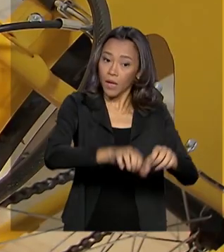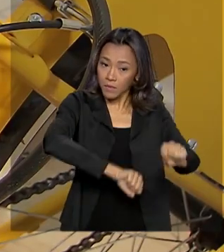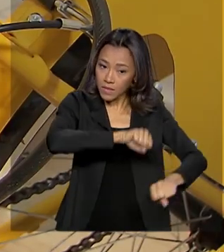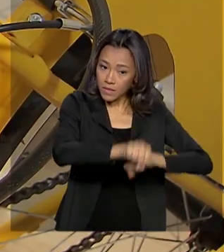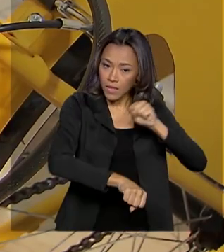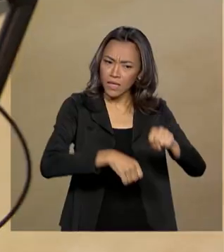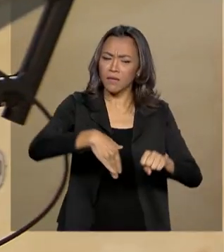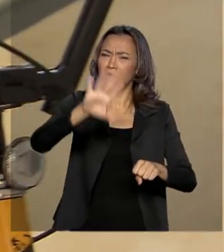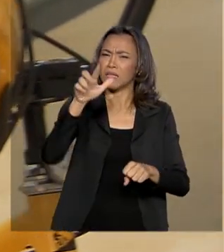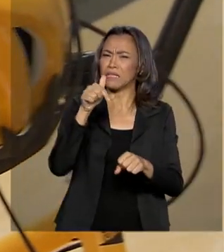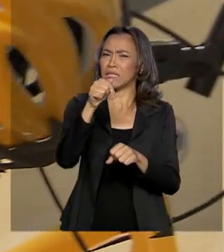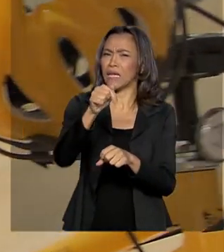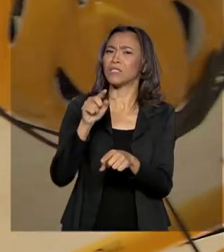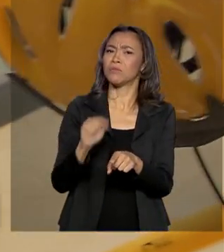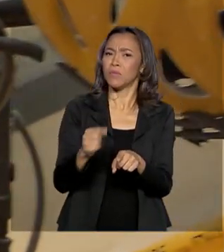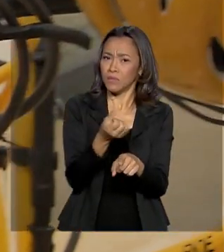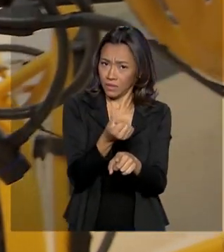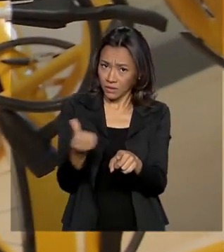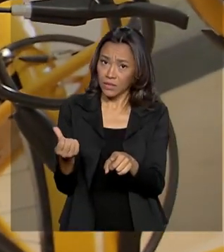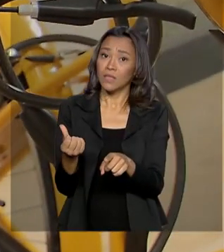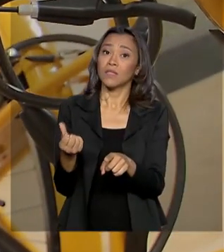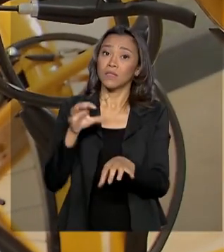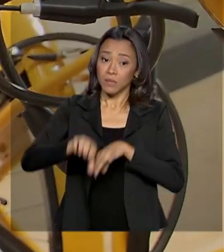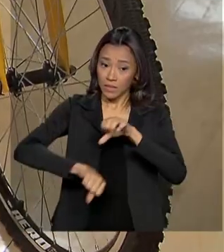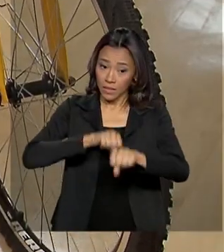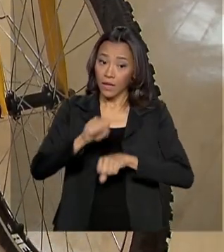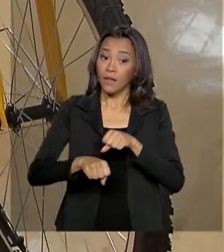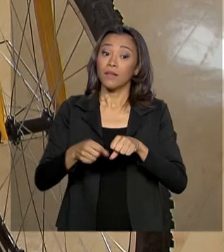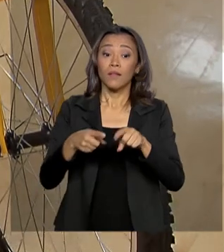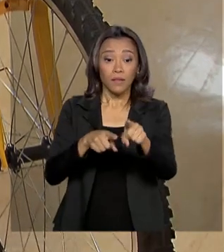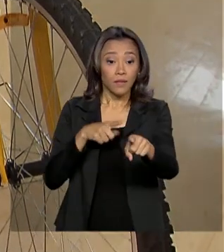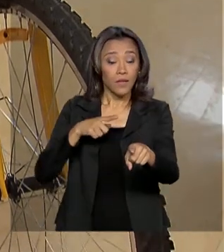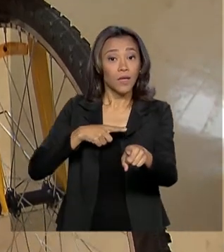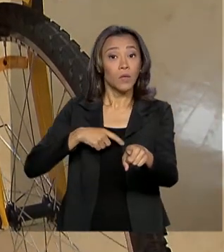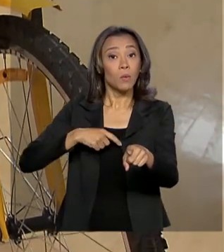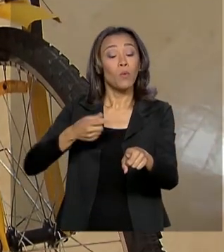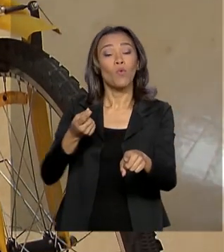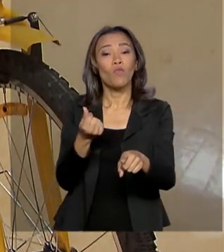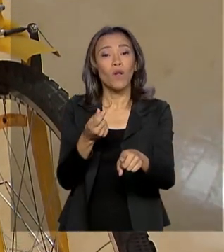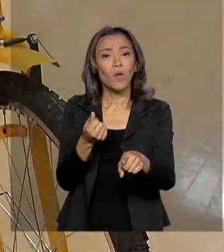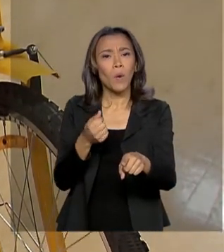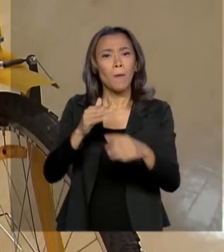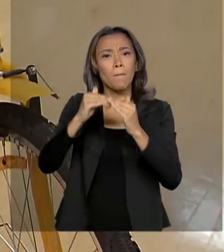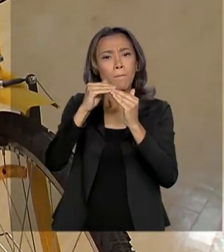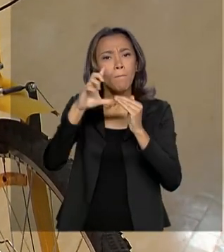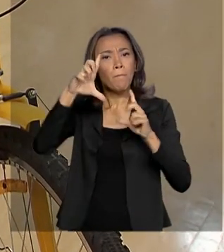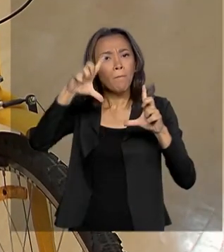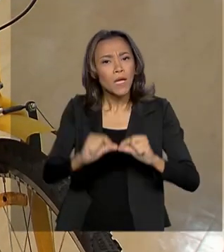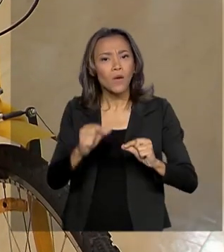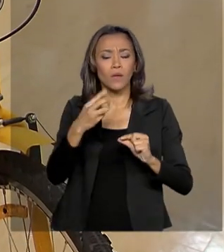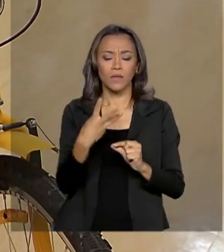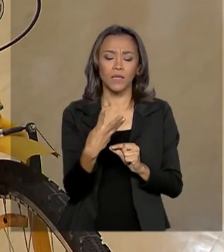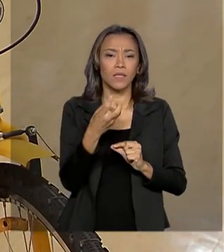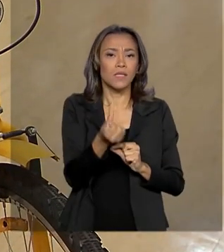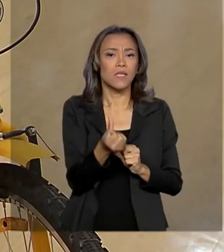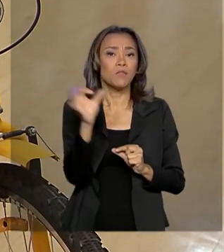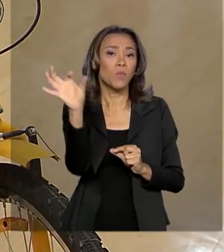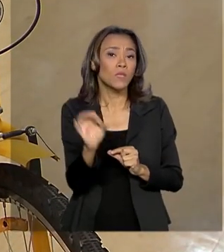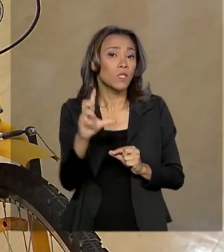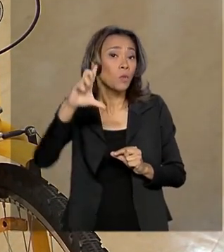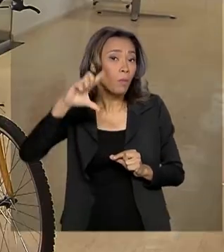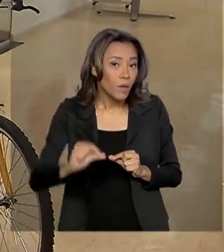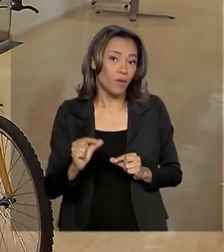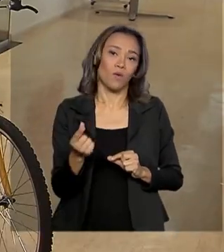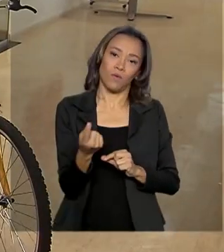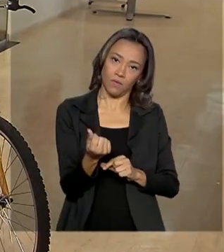bicicletas estão disponíveis a um preço até 36% menor que o oferecido no mercado. As